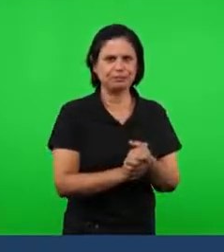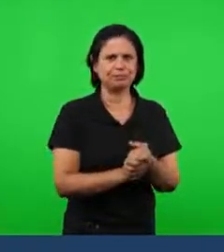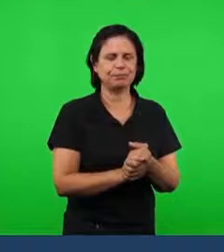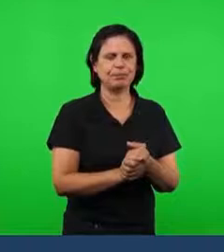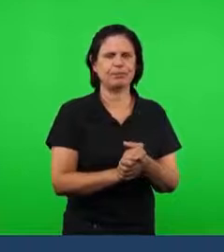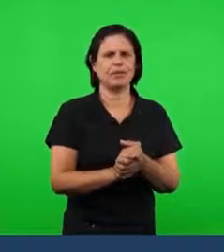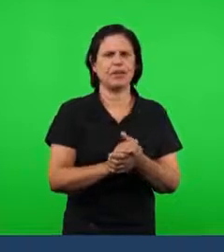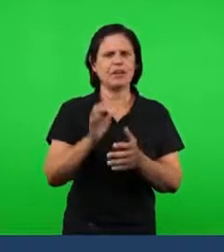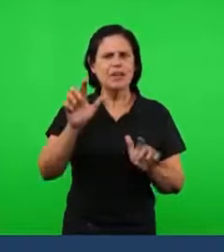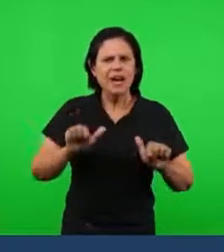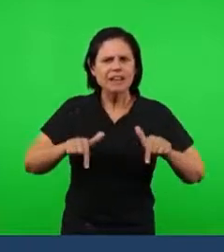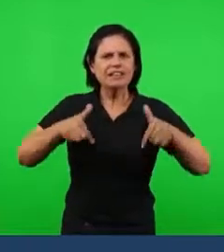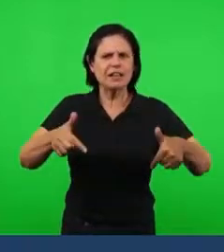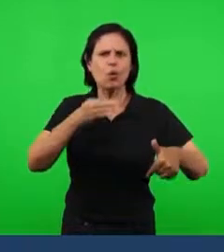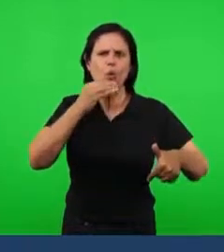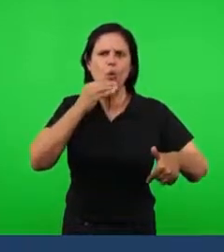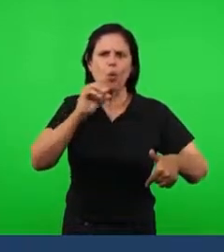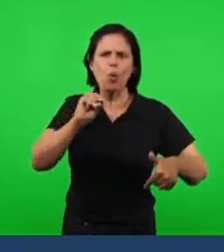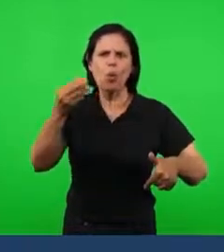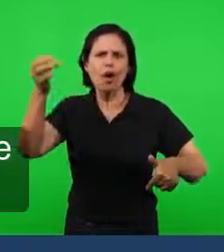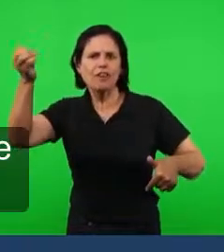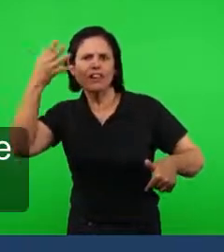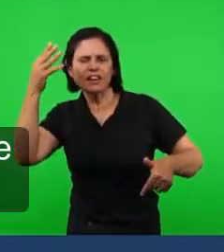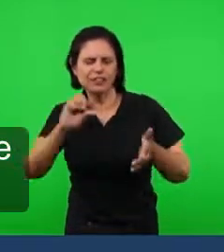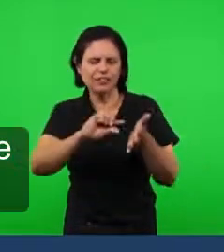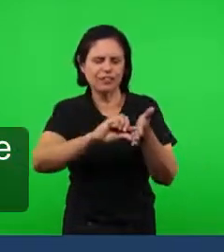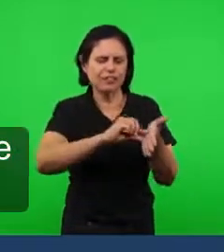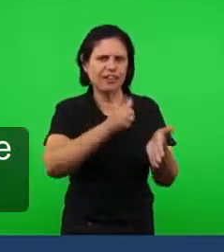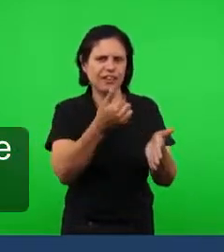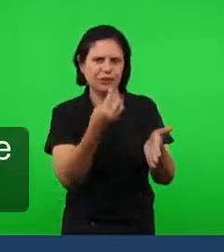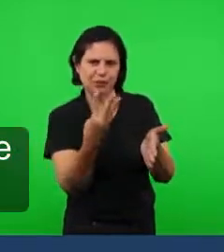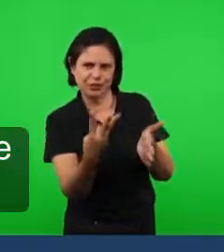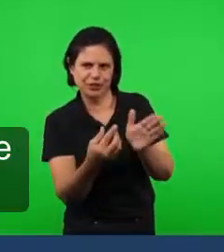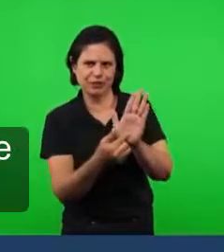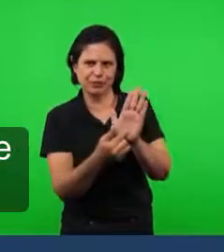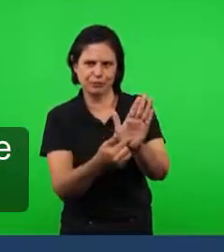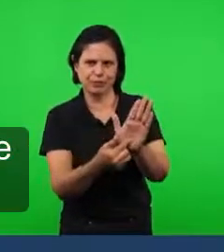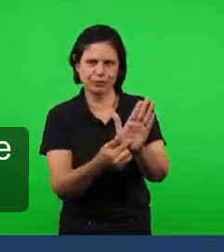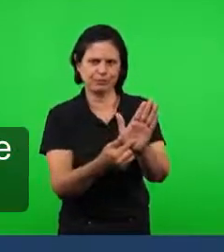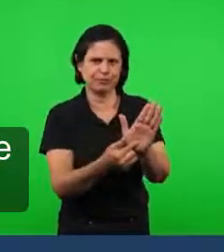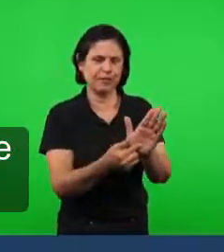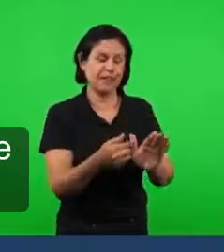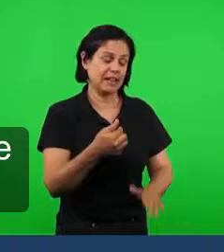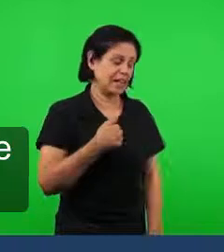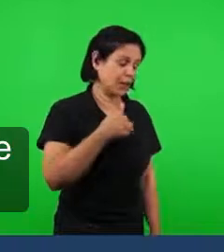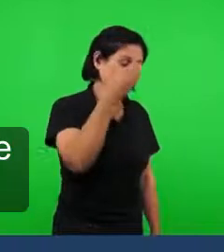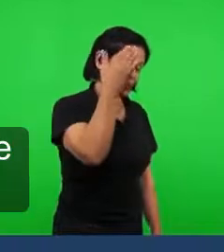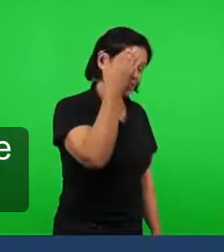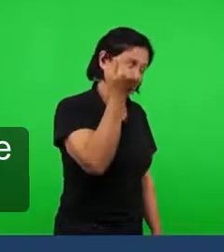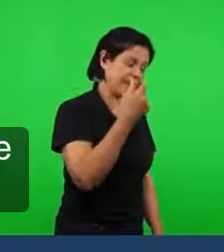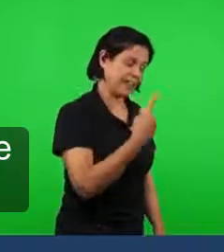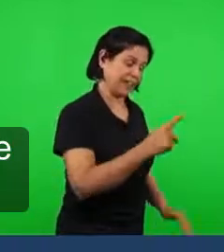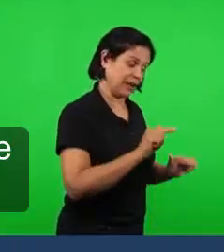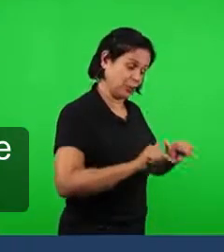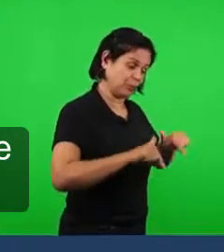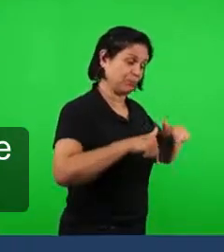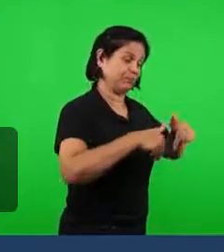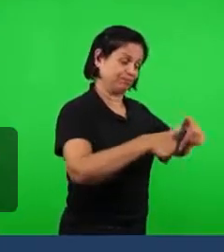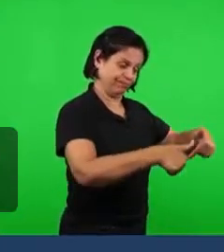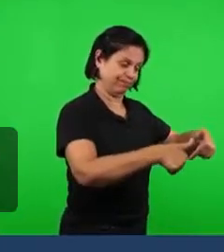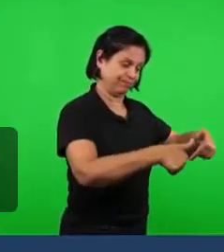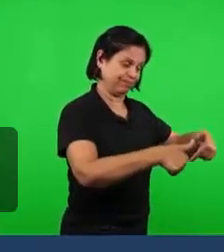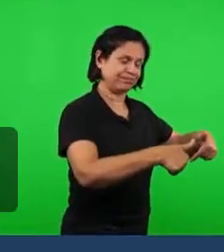Revelação. Encontramos lá no verso 13, a expressão, eu sei as tuas obras e onde